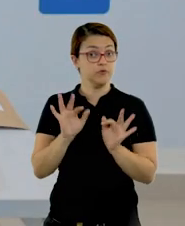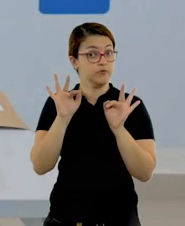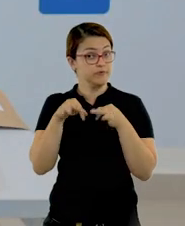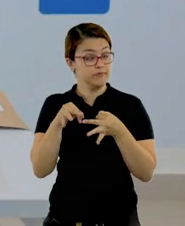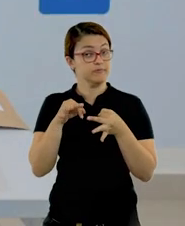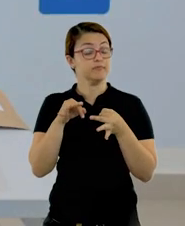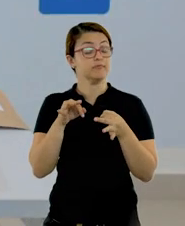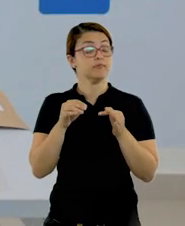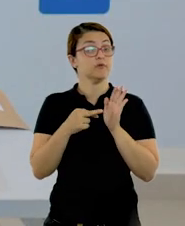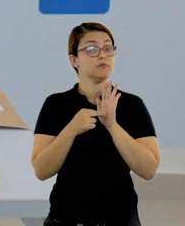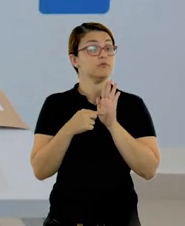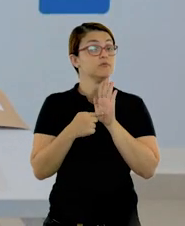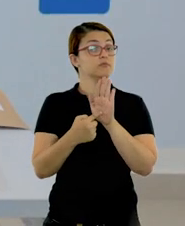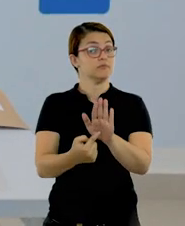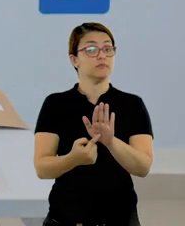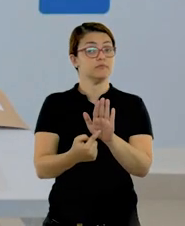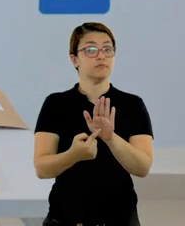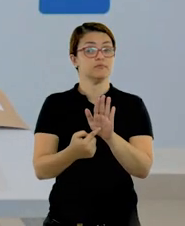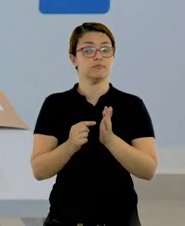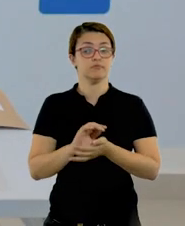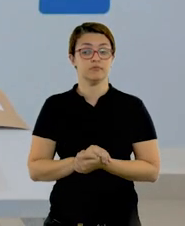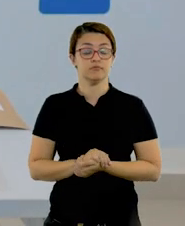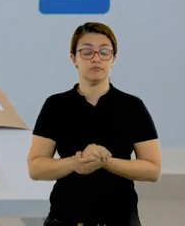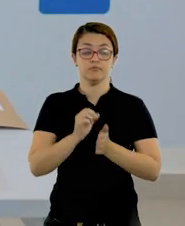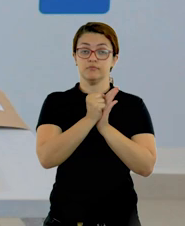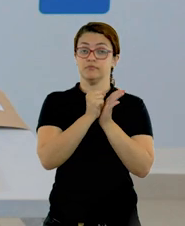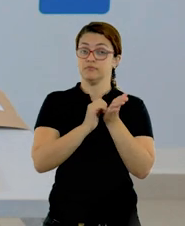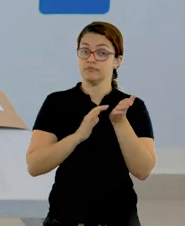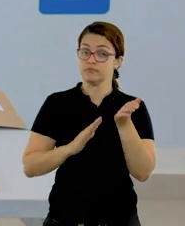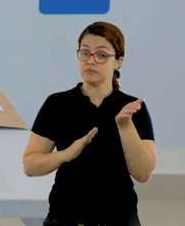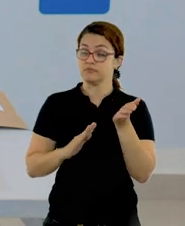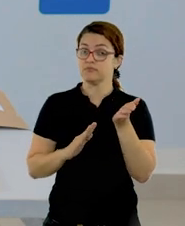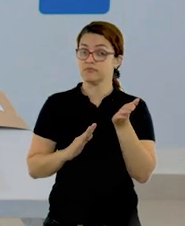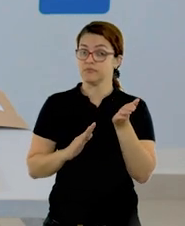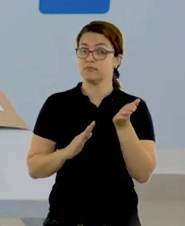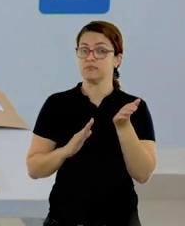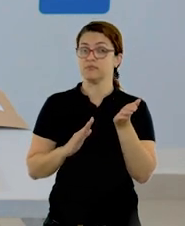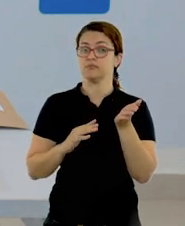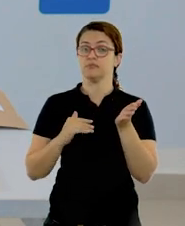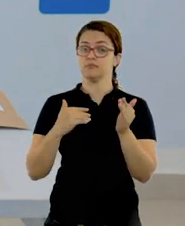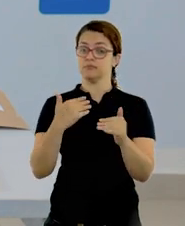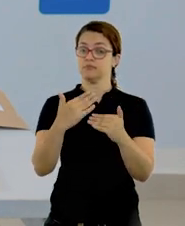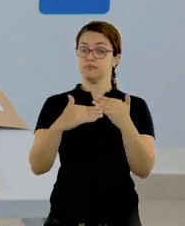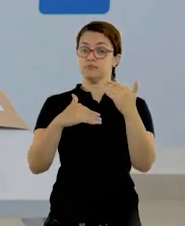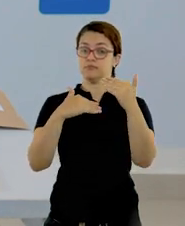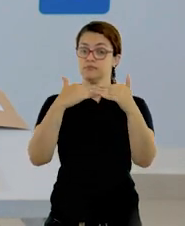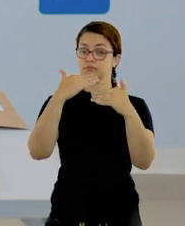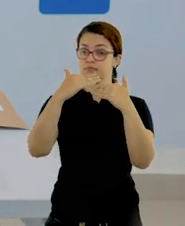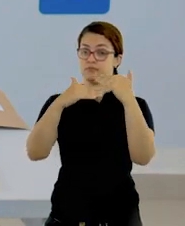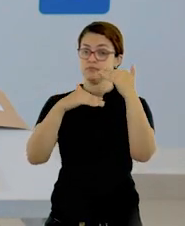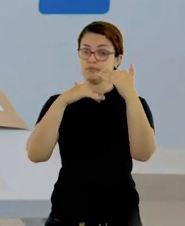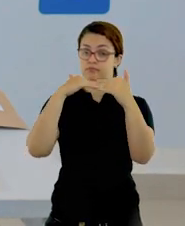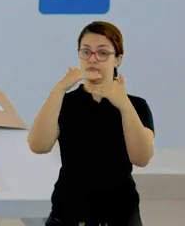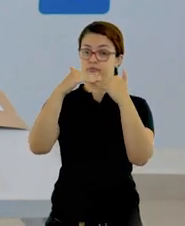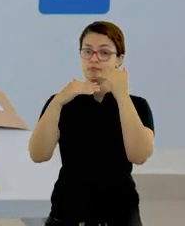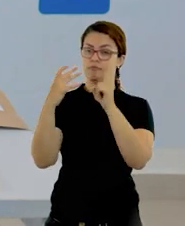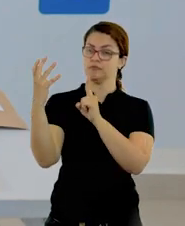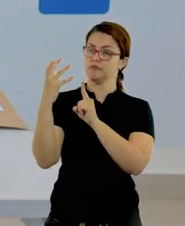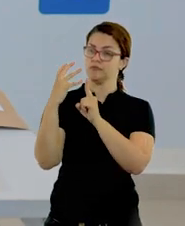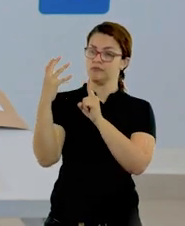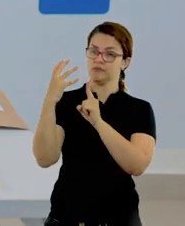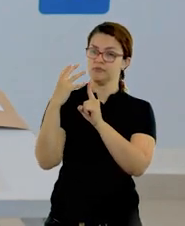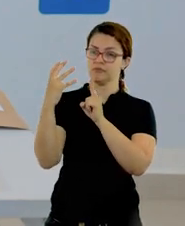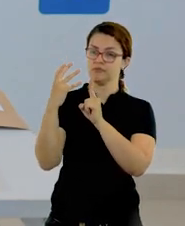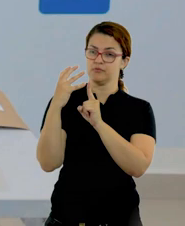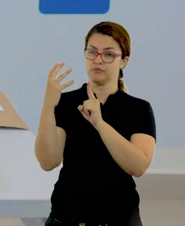E por último, pessoal, eu vou apresentar para vocês uma atividade que nós vamos desenvolver inspirada nas